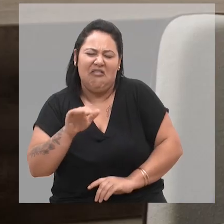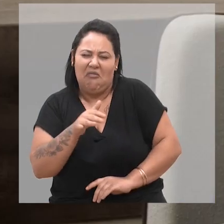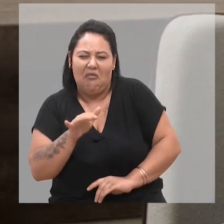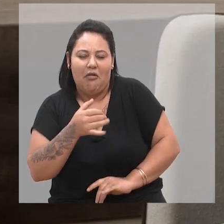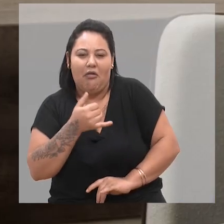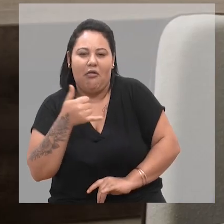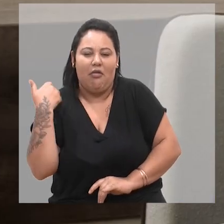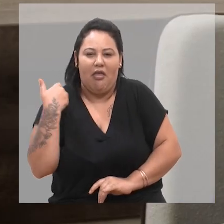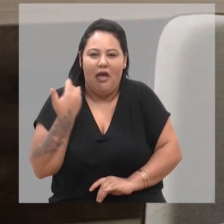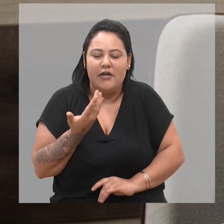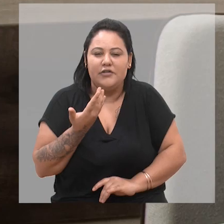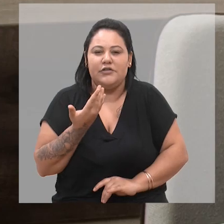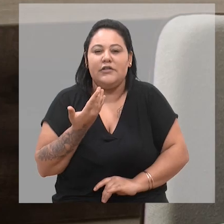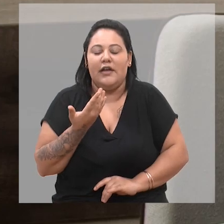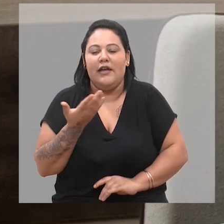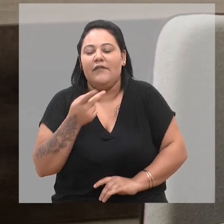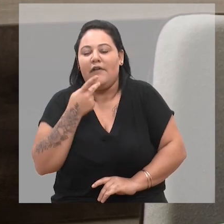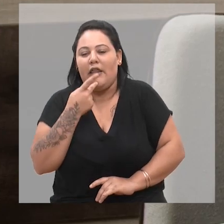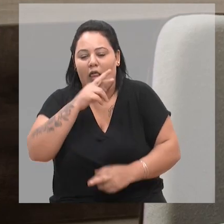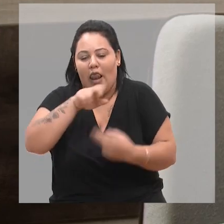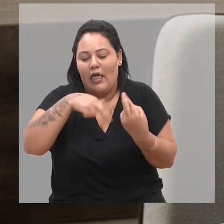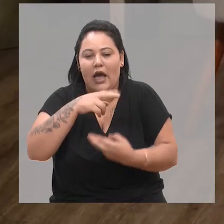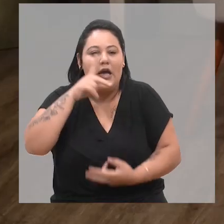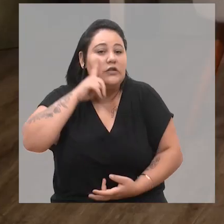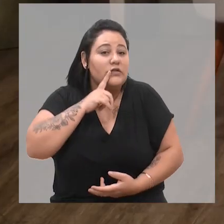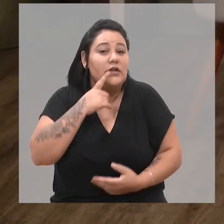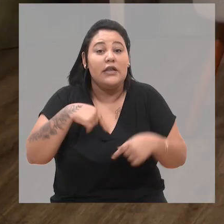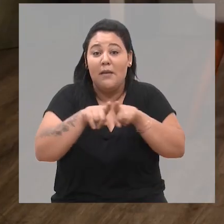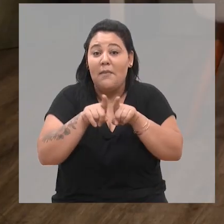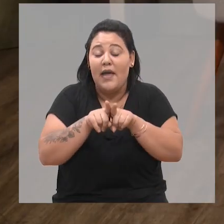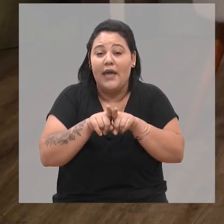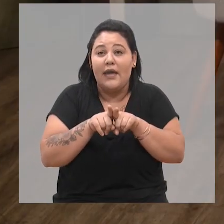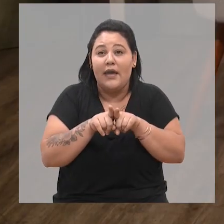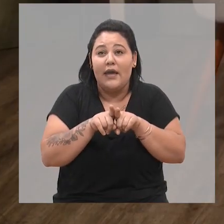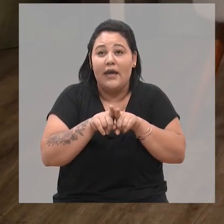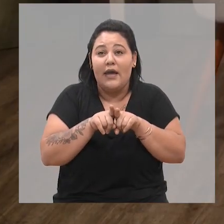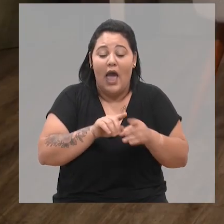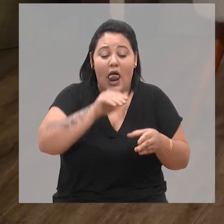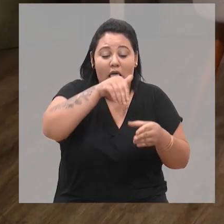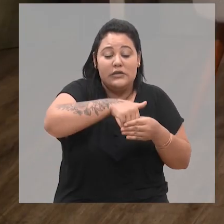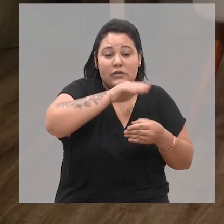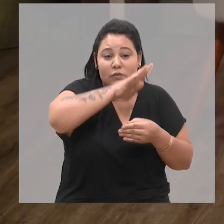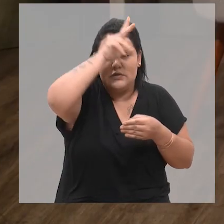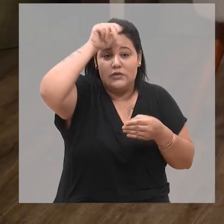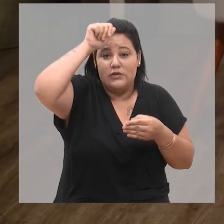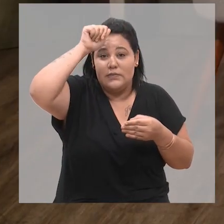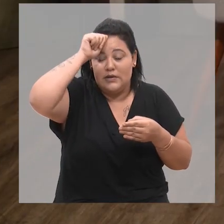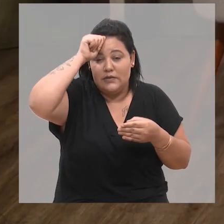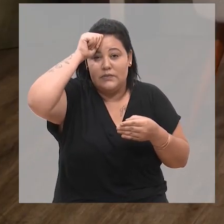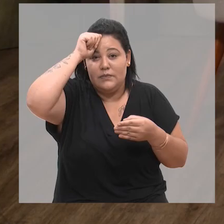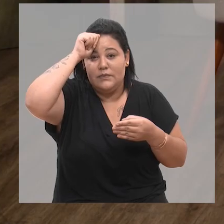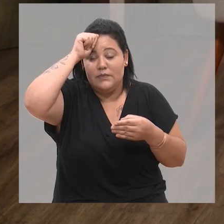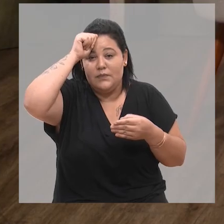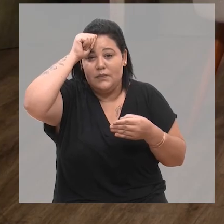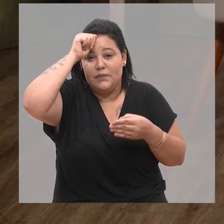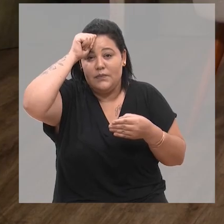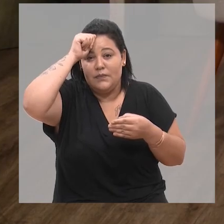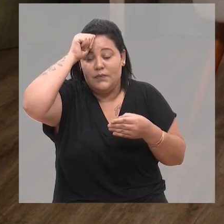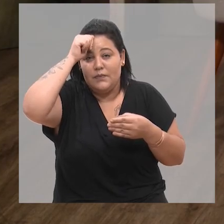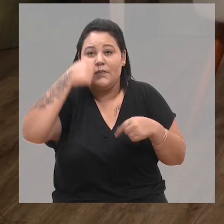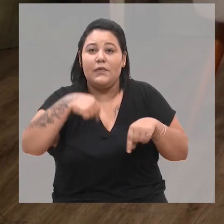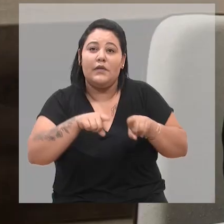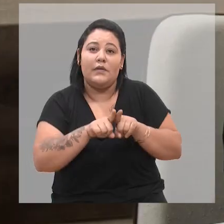teremos as eleições estadunidenses esse ano. E aqui também é eleição municipal. A senhora pretende a reeleição como...